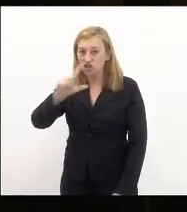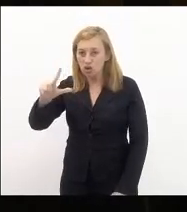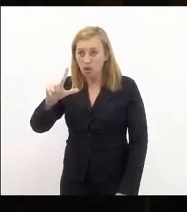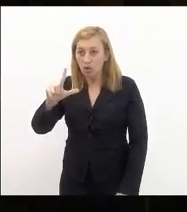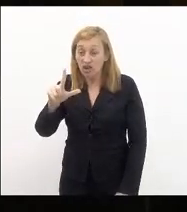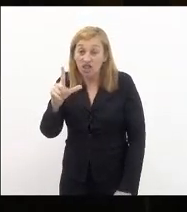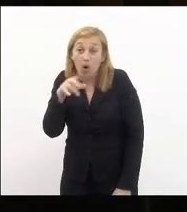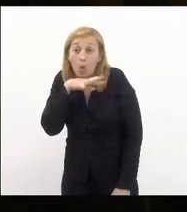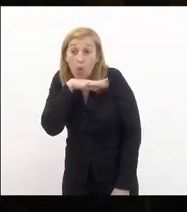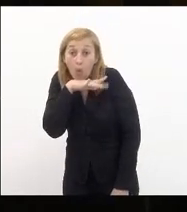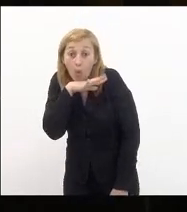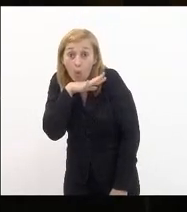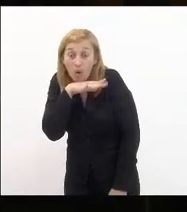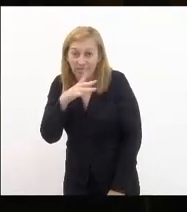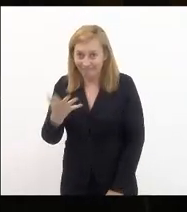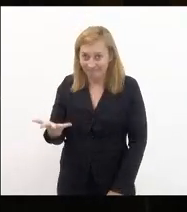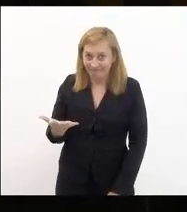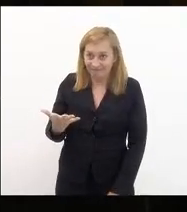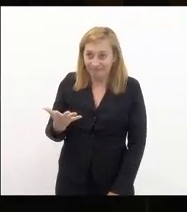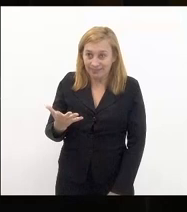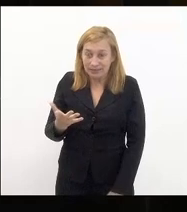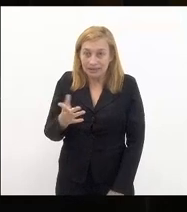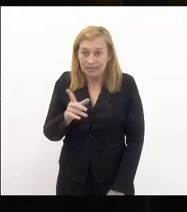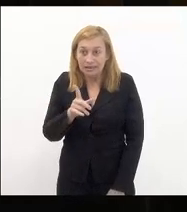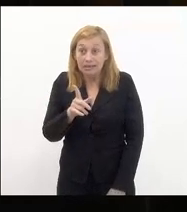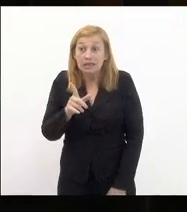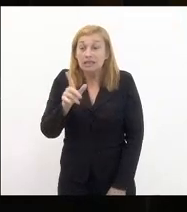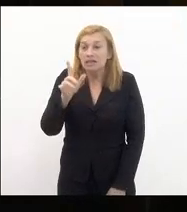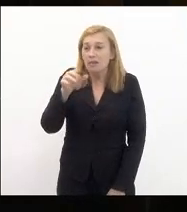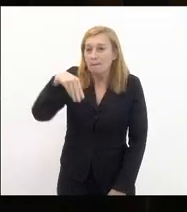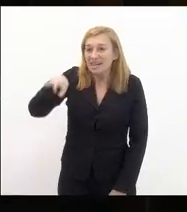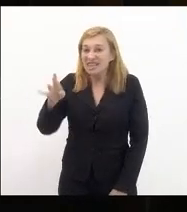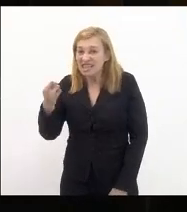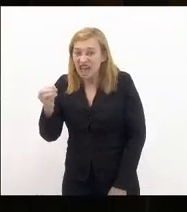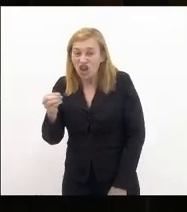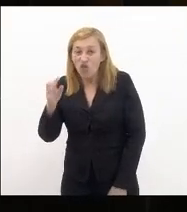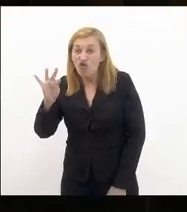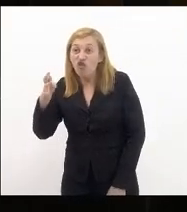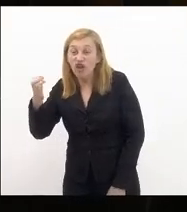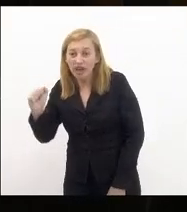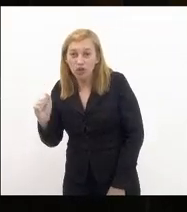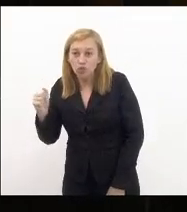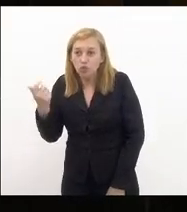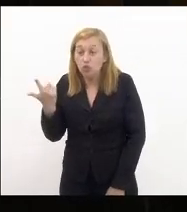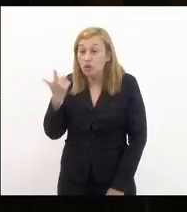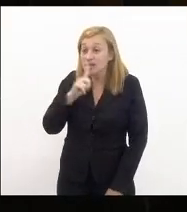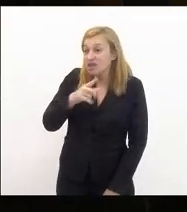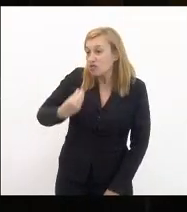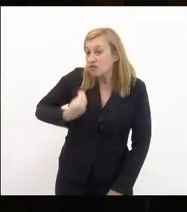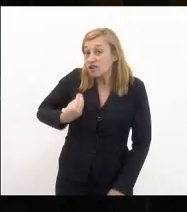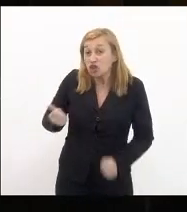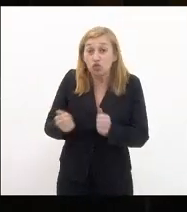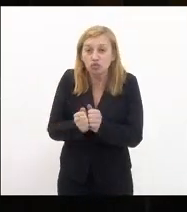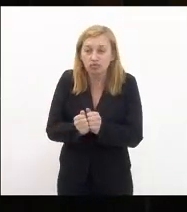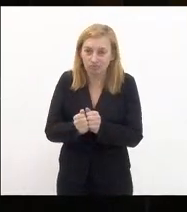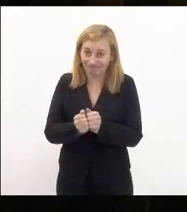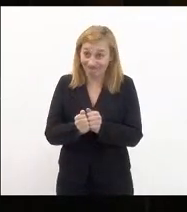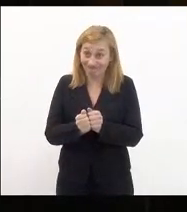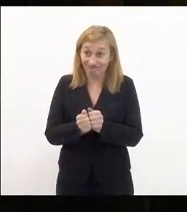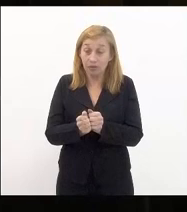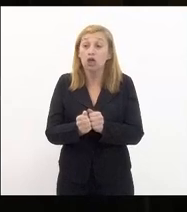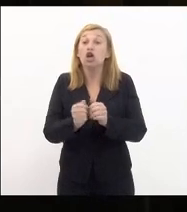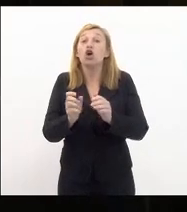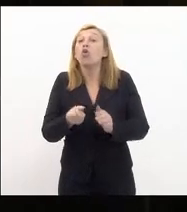que nem Marcelo Freixo aguentou quanto a